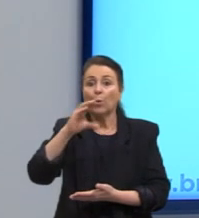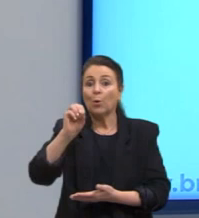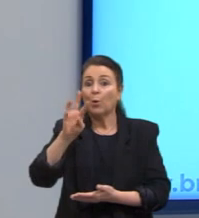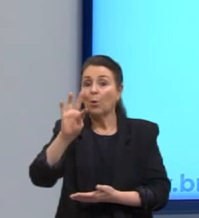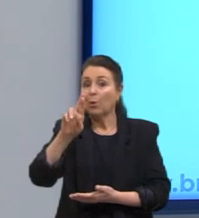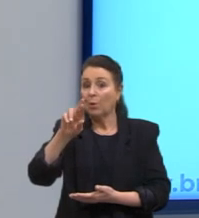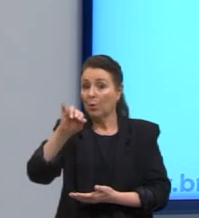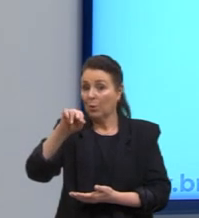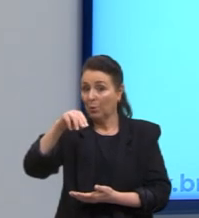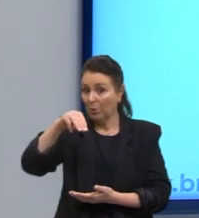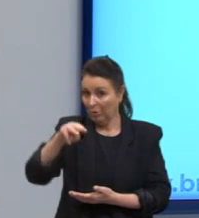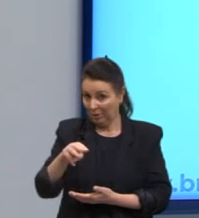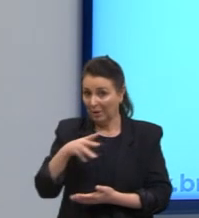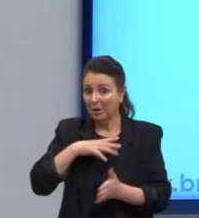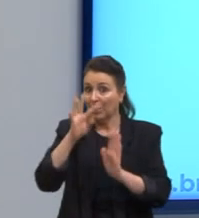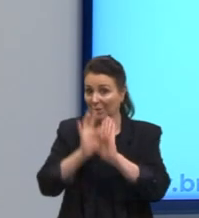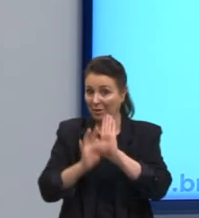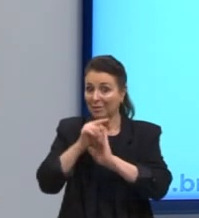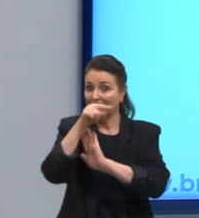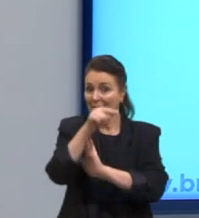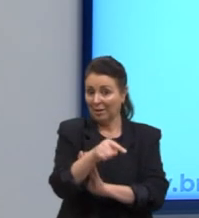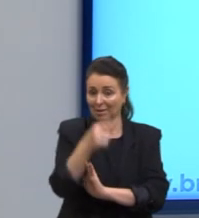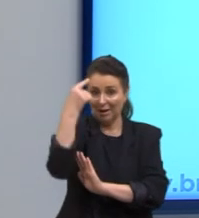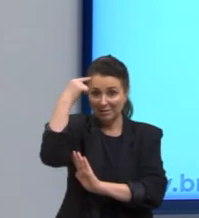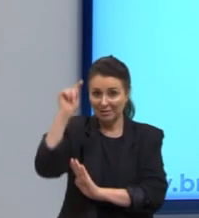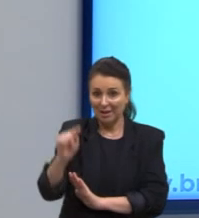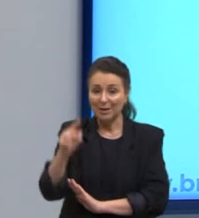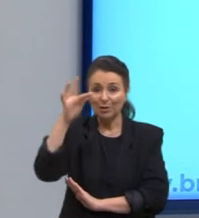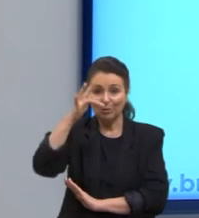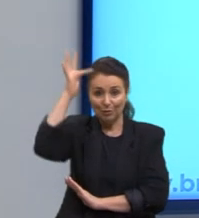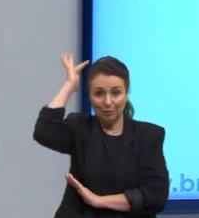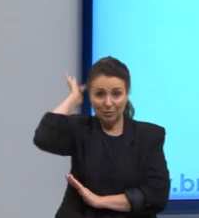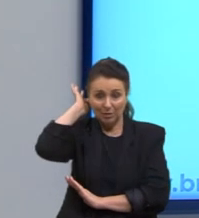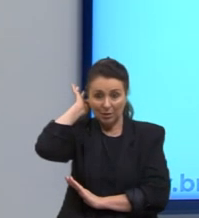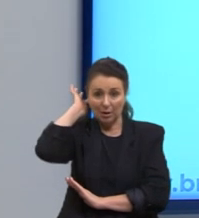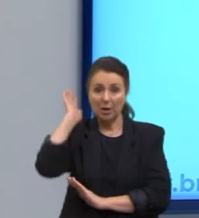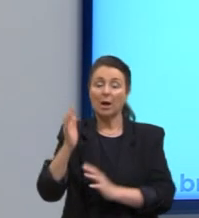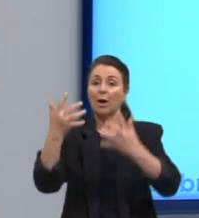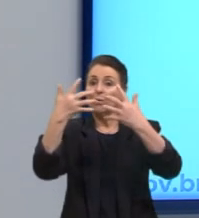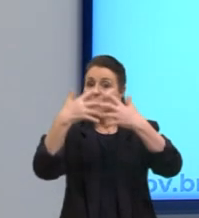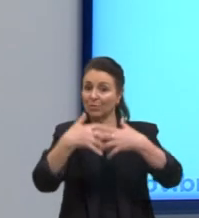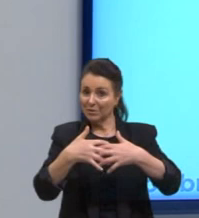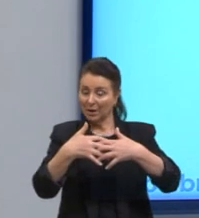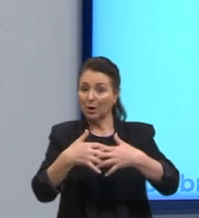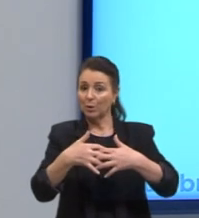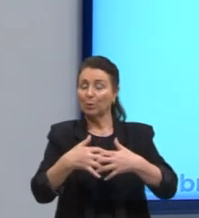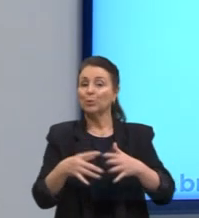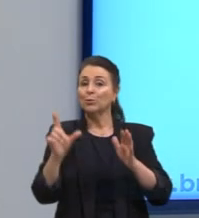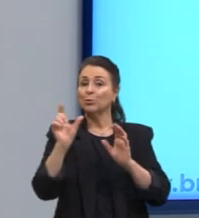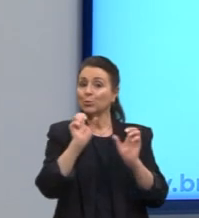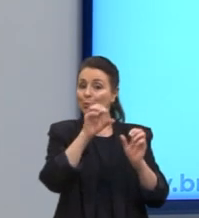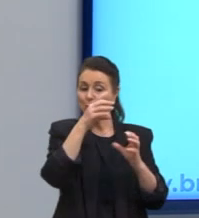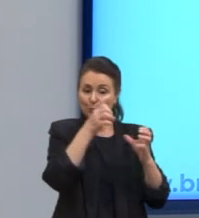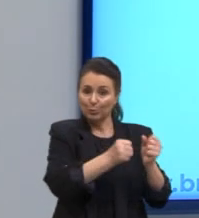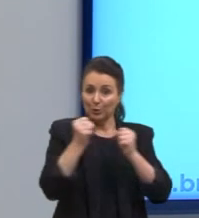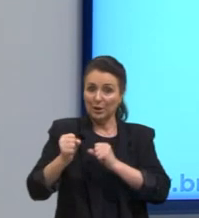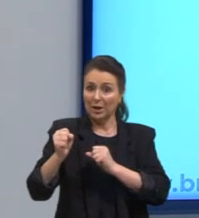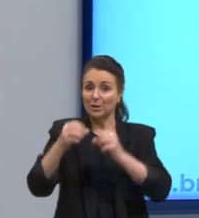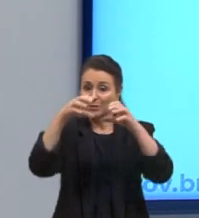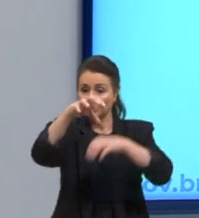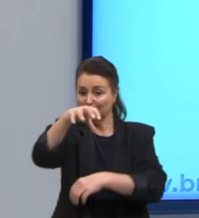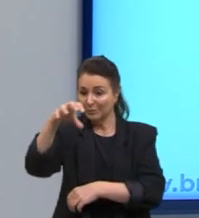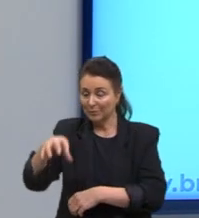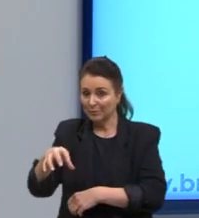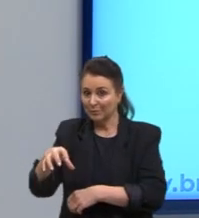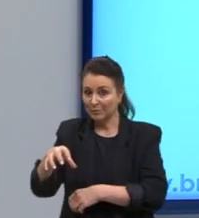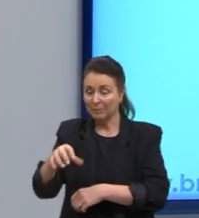sobre as ideias de Foucault, a principal função dos micropoderes no corpo social é interiorizar e fazer cumprir,